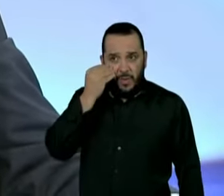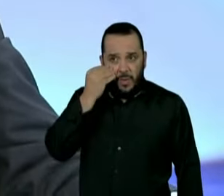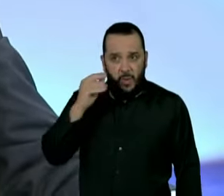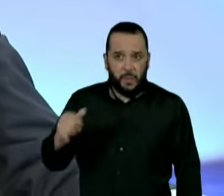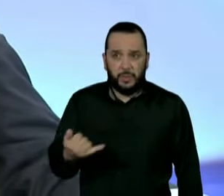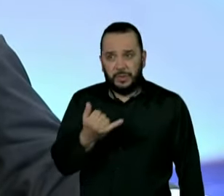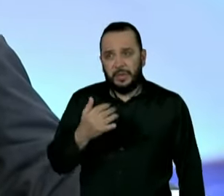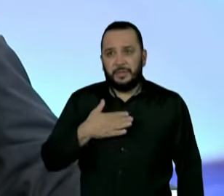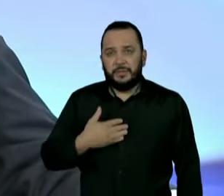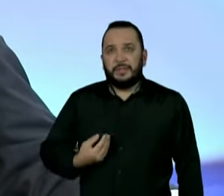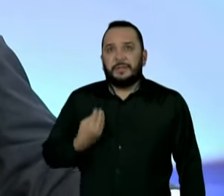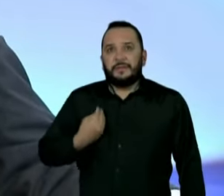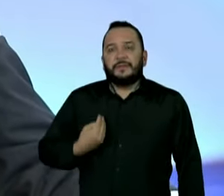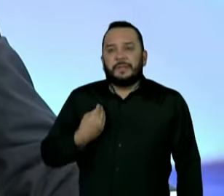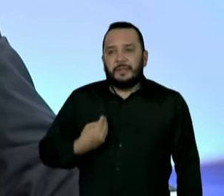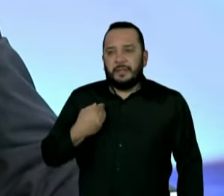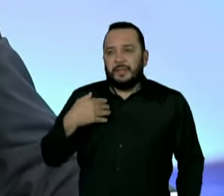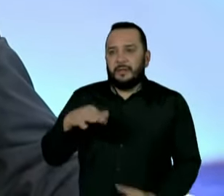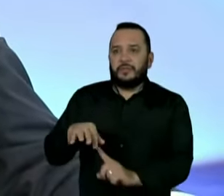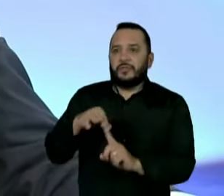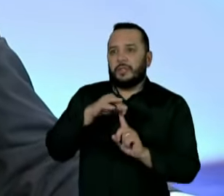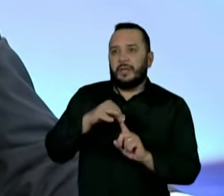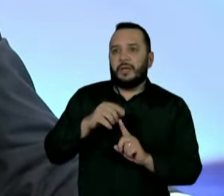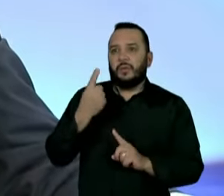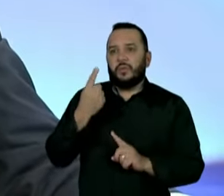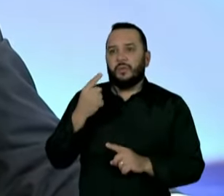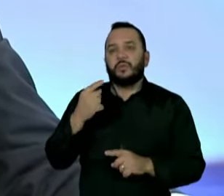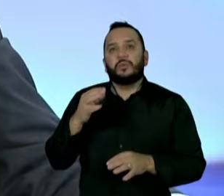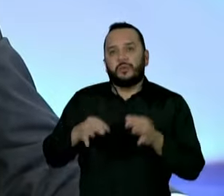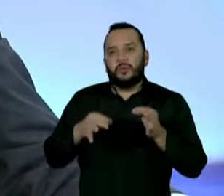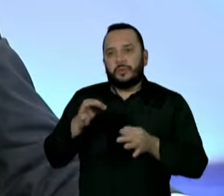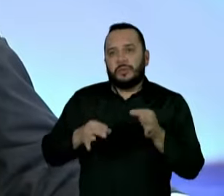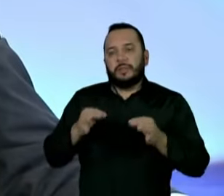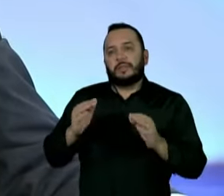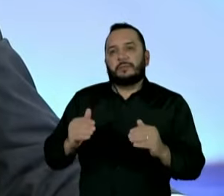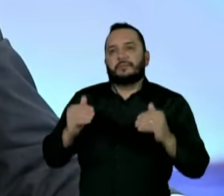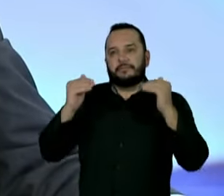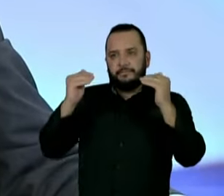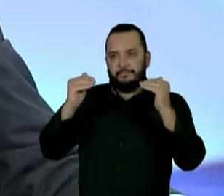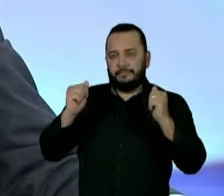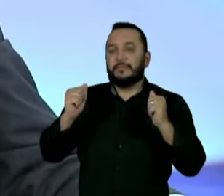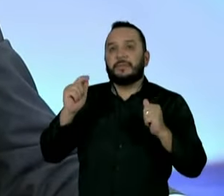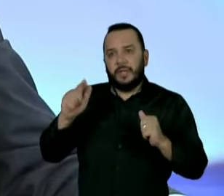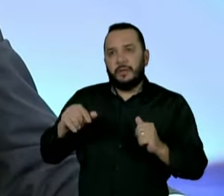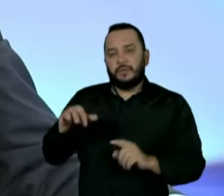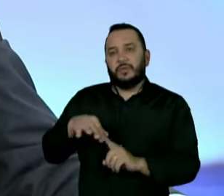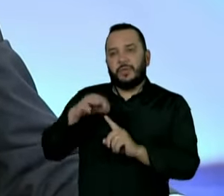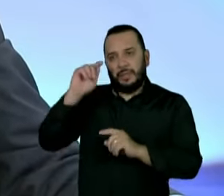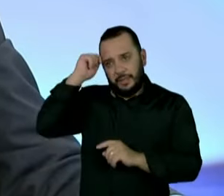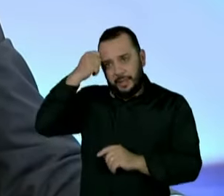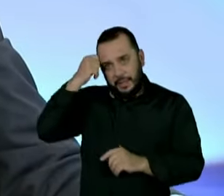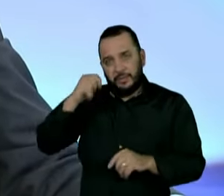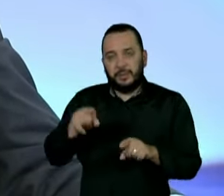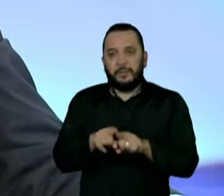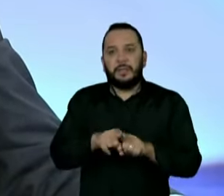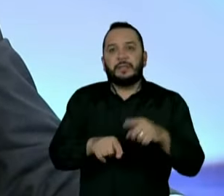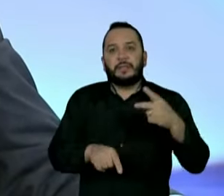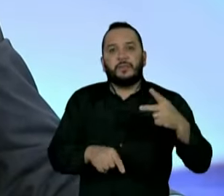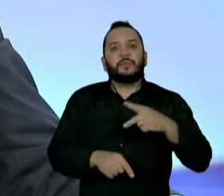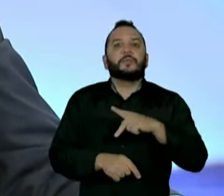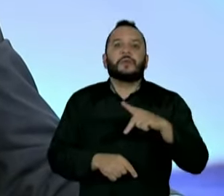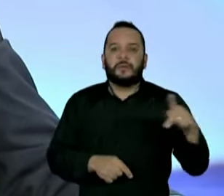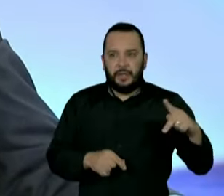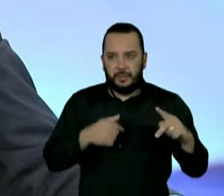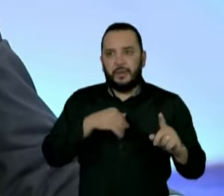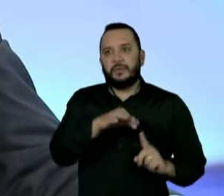desembagador, escolhi uma pessoa negra. Quando eu escolhi um candidato a vice-prefeito, escolhi um negro. Quando escolhi